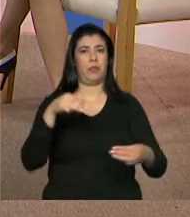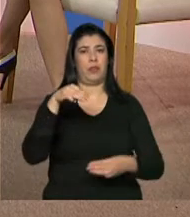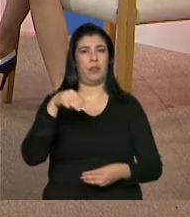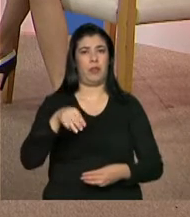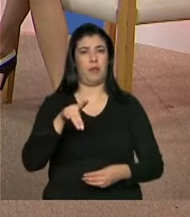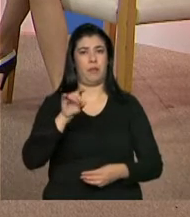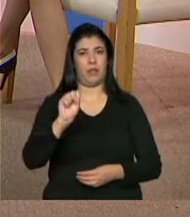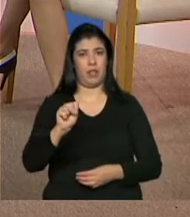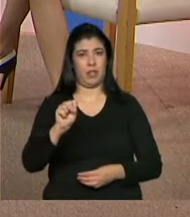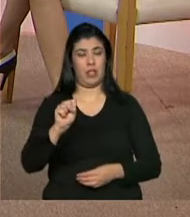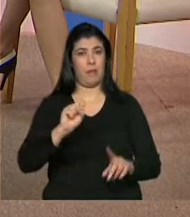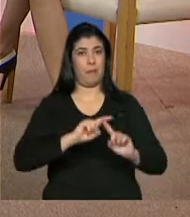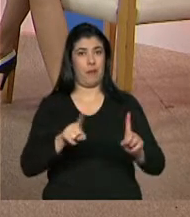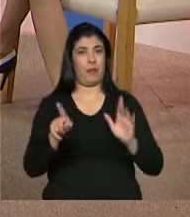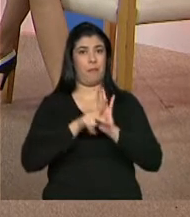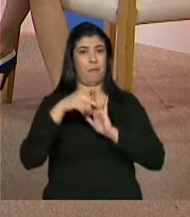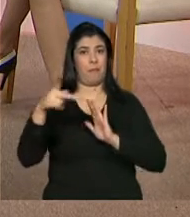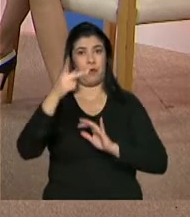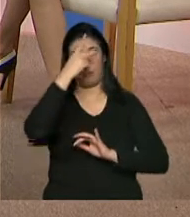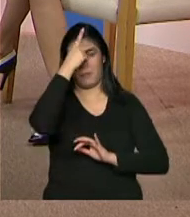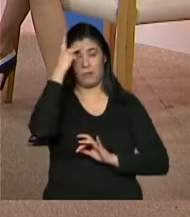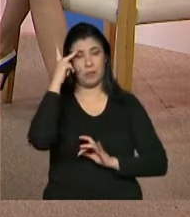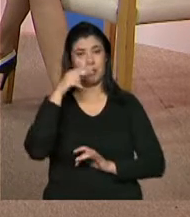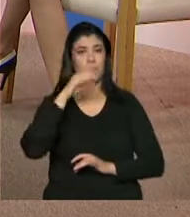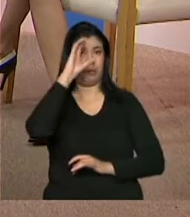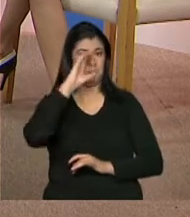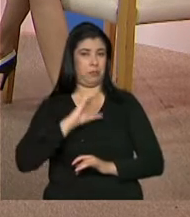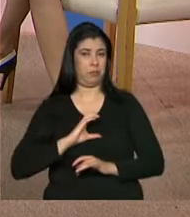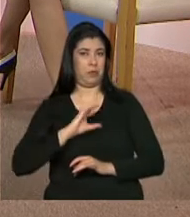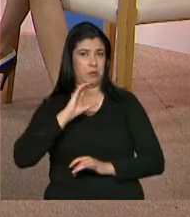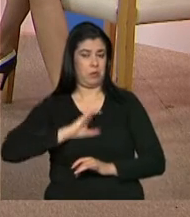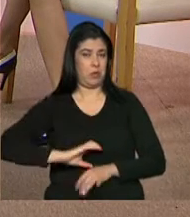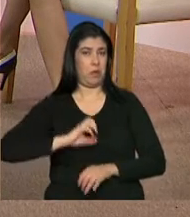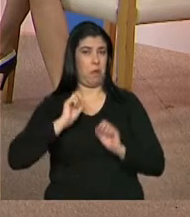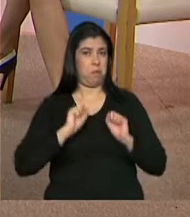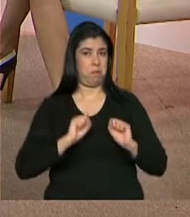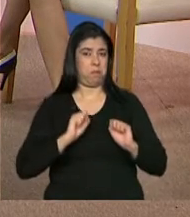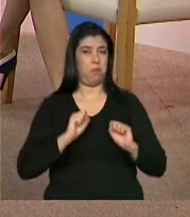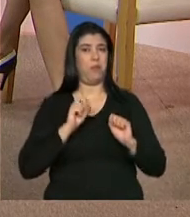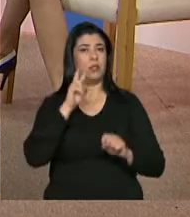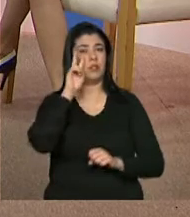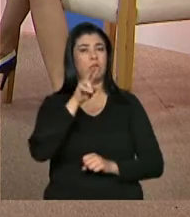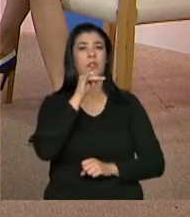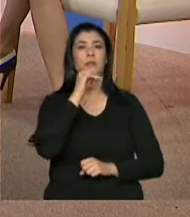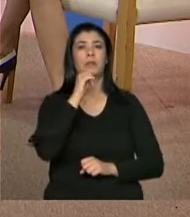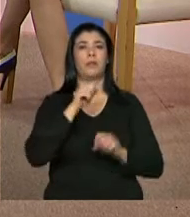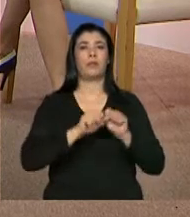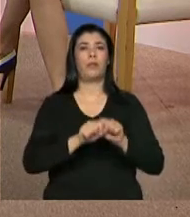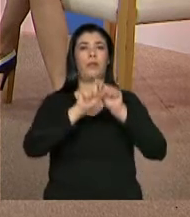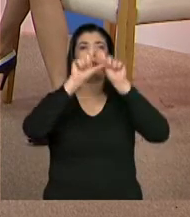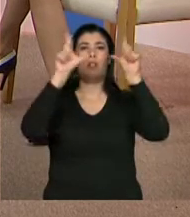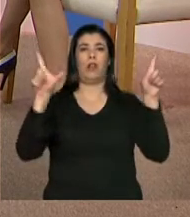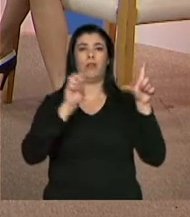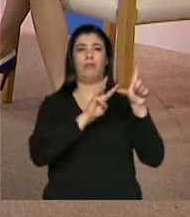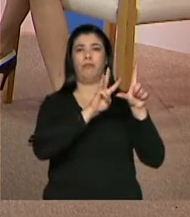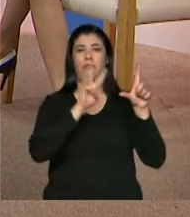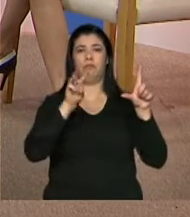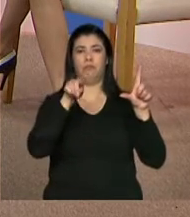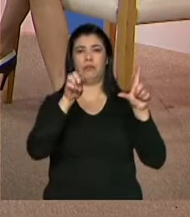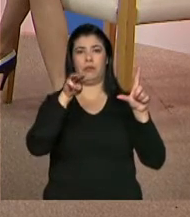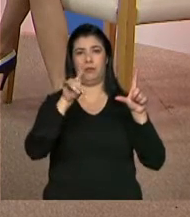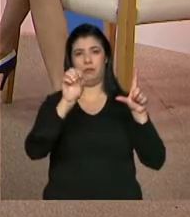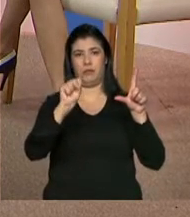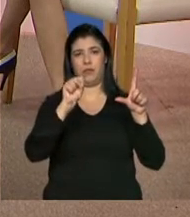nesse sentido. Então, é toda uma outra linguagem, ele é muito mais fácil, muito mais dinâmico. E lá, quando você olha, primeiro boxezinho assim em cima, à esquerda, é